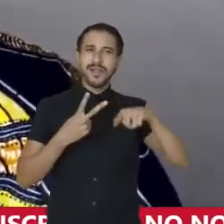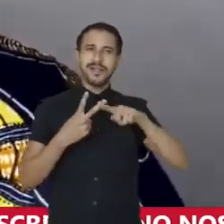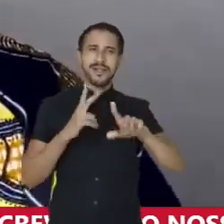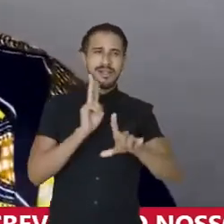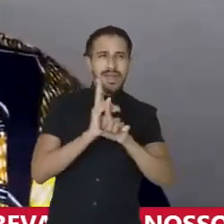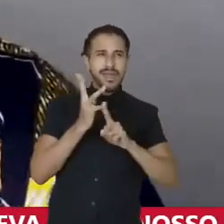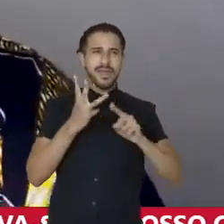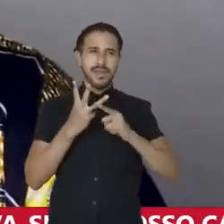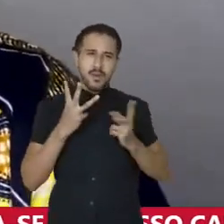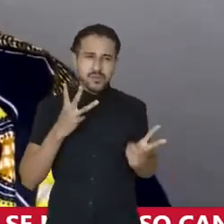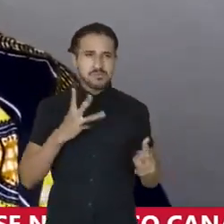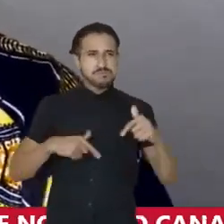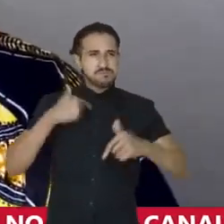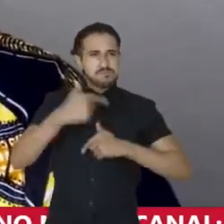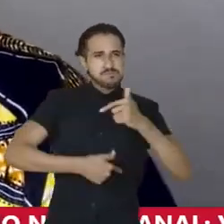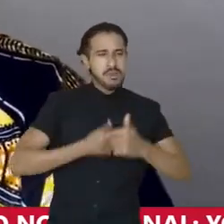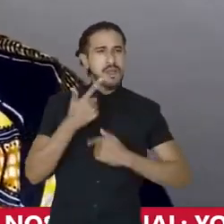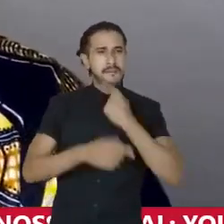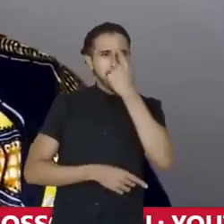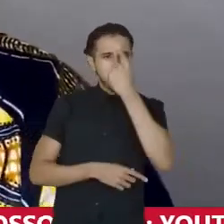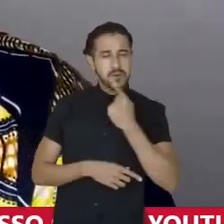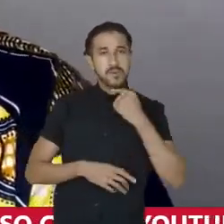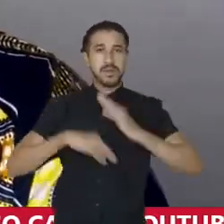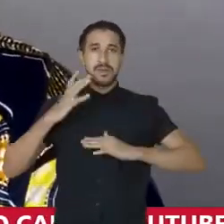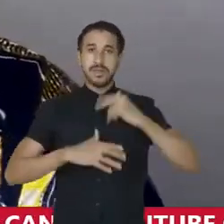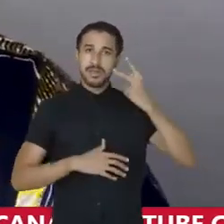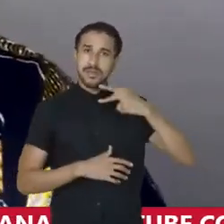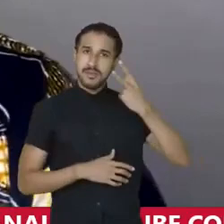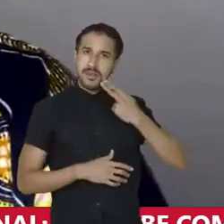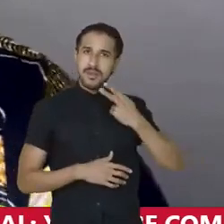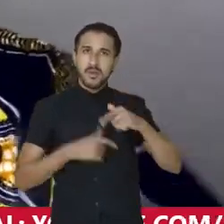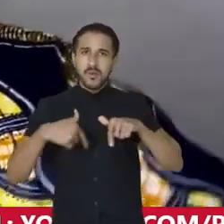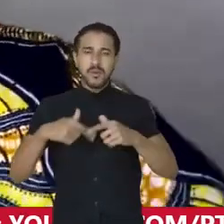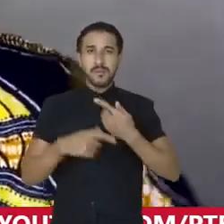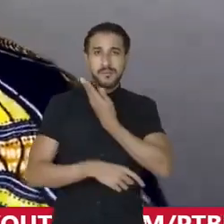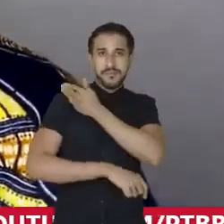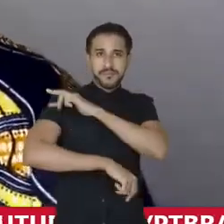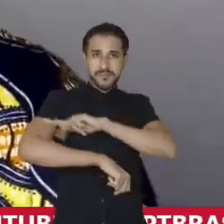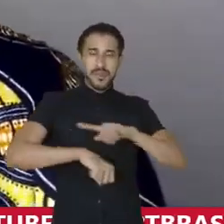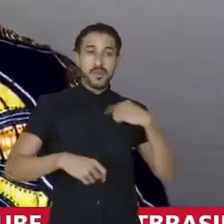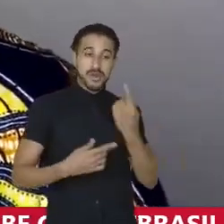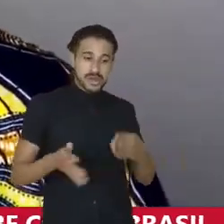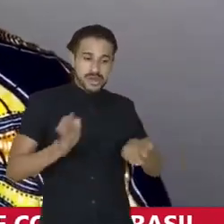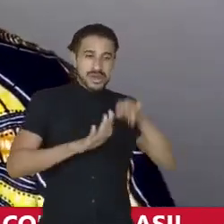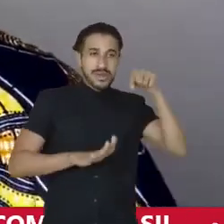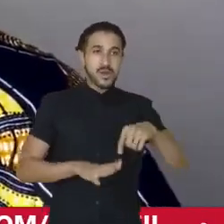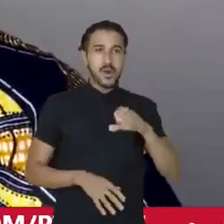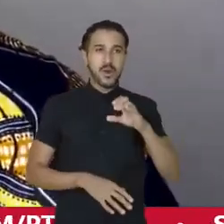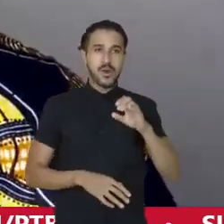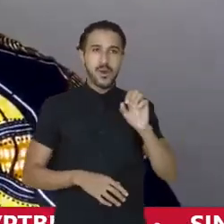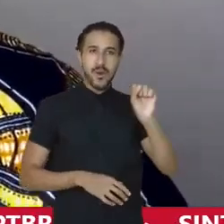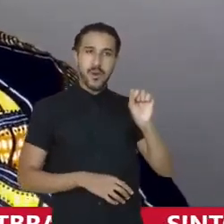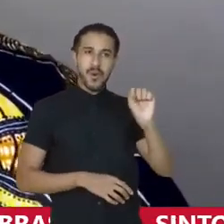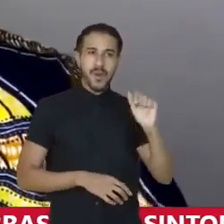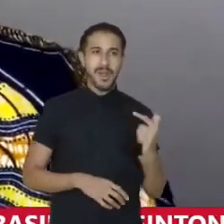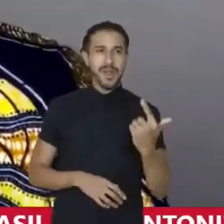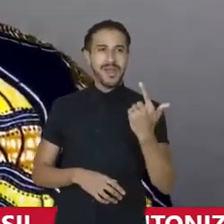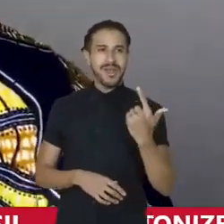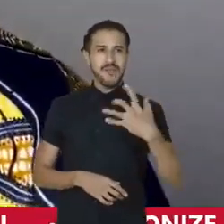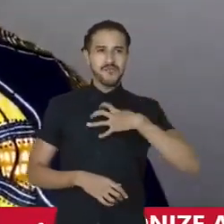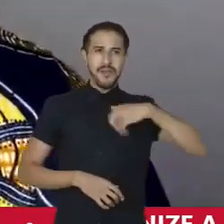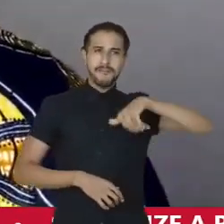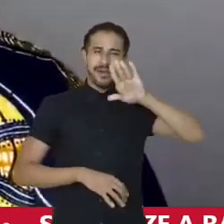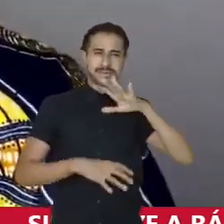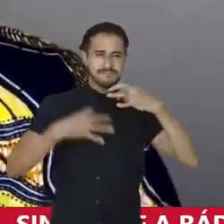dessa continuidade de perfis parlamentares antirracistas que a gente chega aqui em Olinda, Martes, de uma maneira muito mais